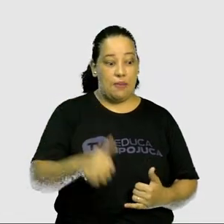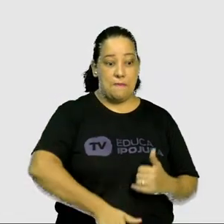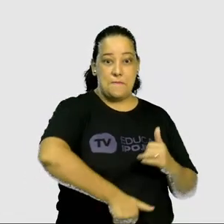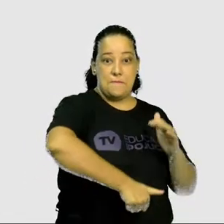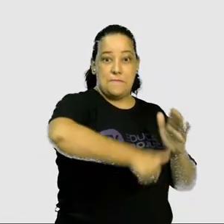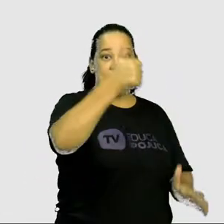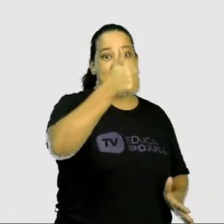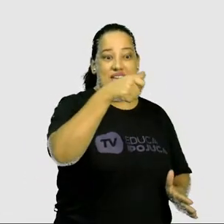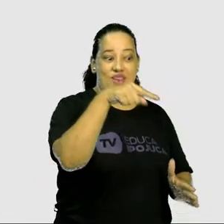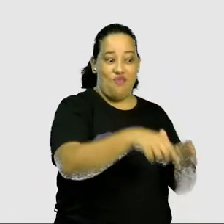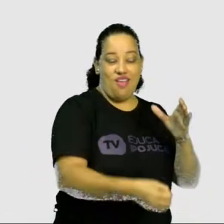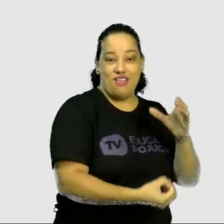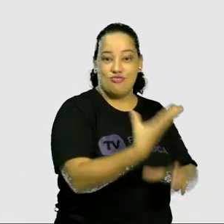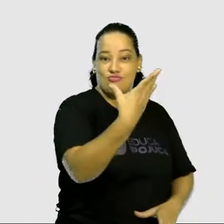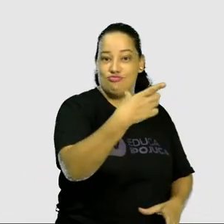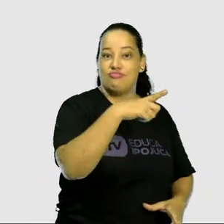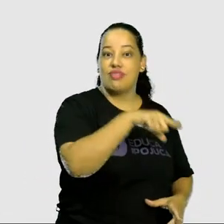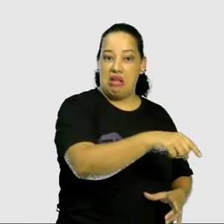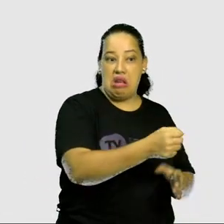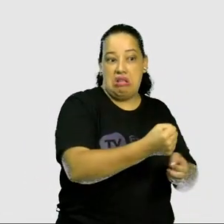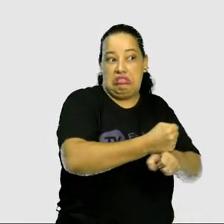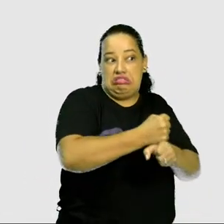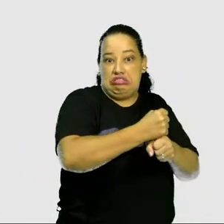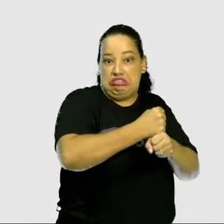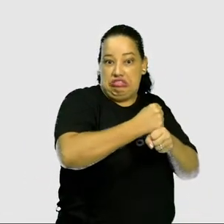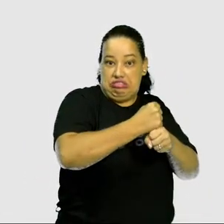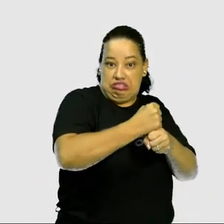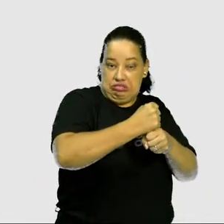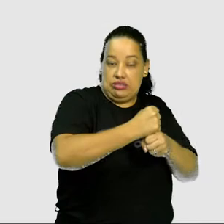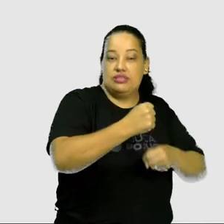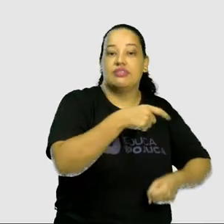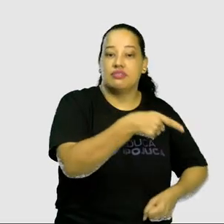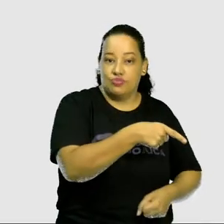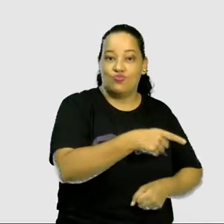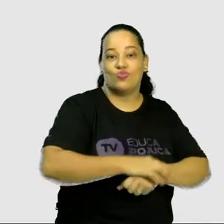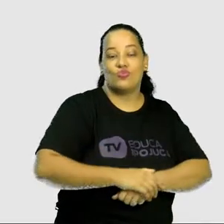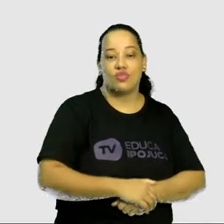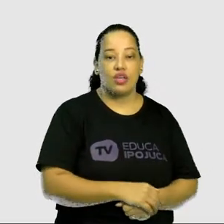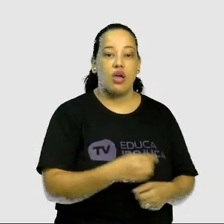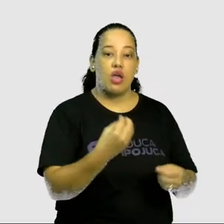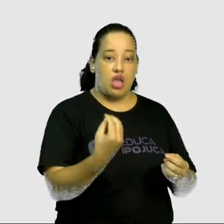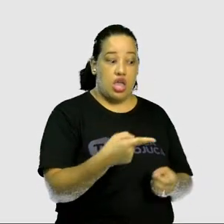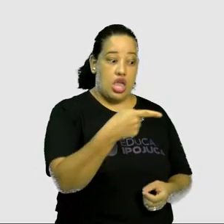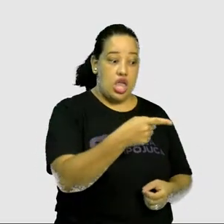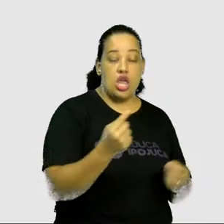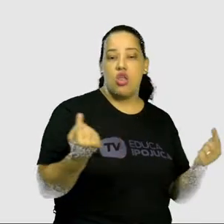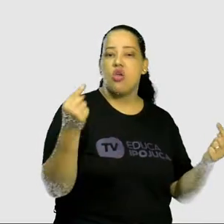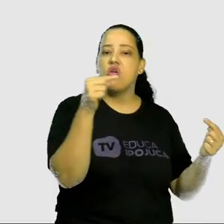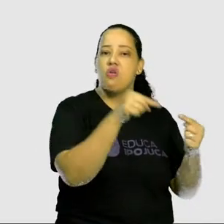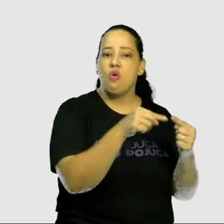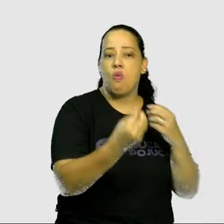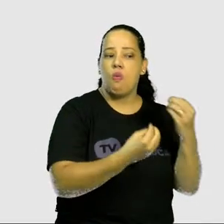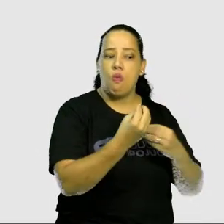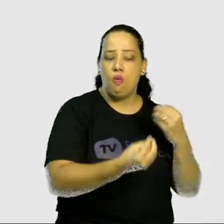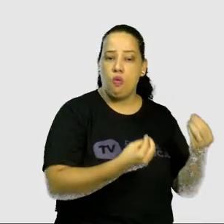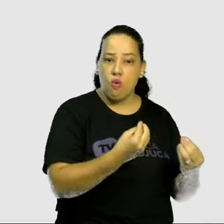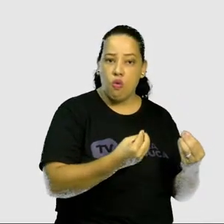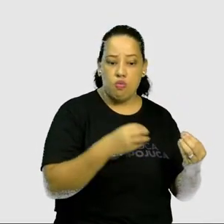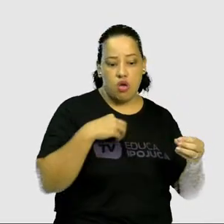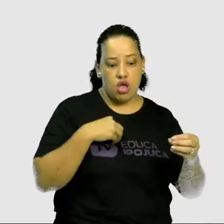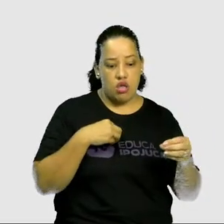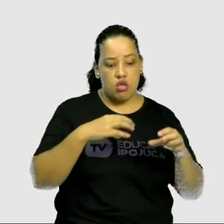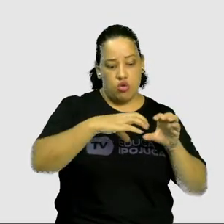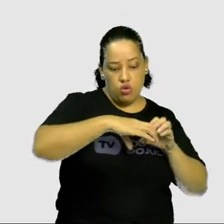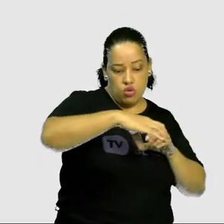mais antigo, talvez, que se tenha registro até hoje. O objetivo do jogo era mover as peças pelo tabuleiro e, através